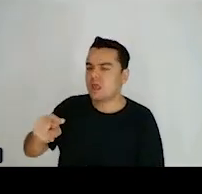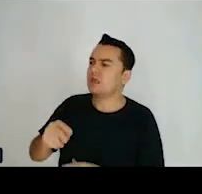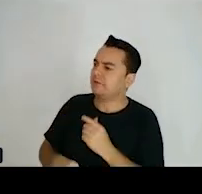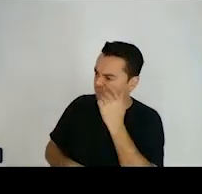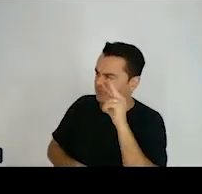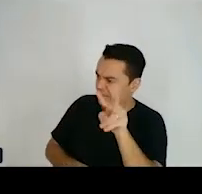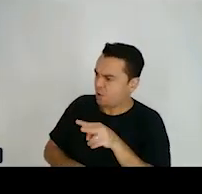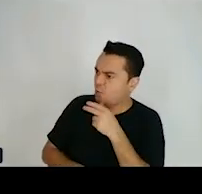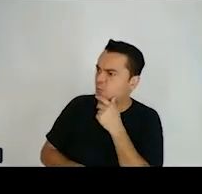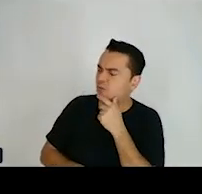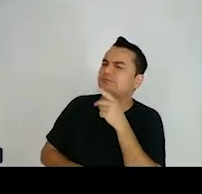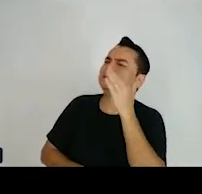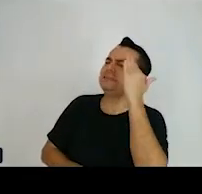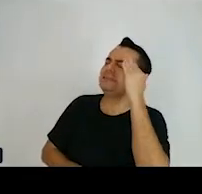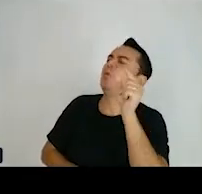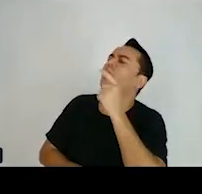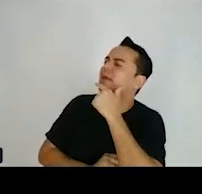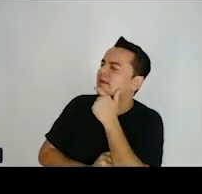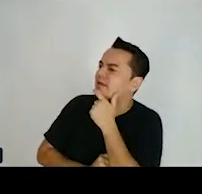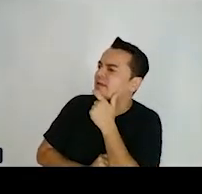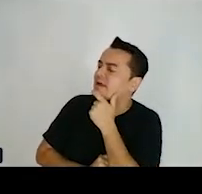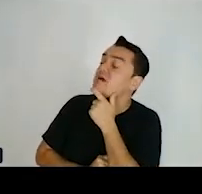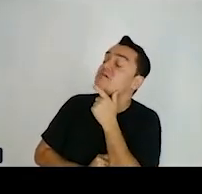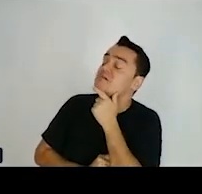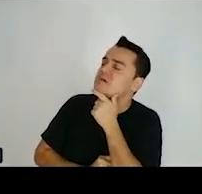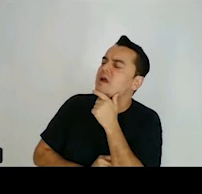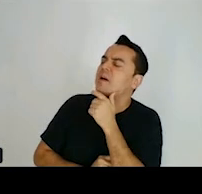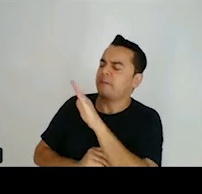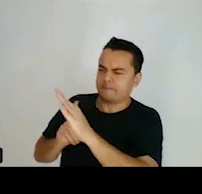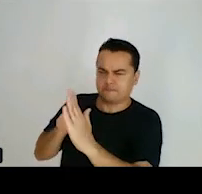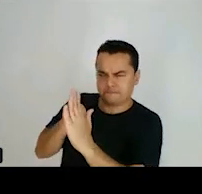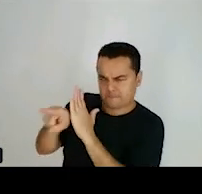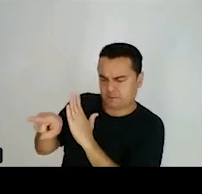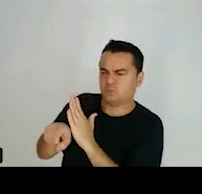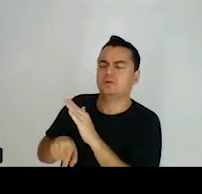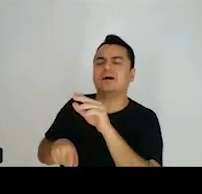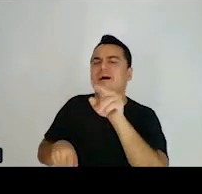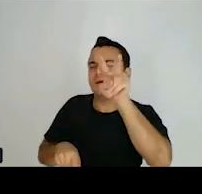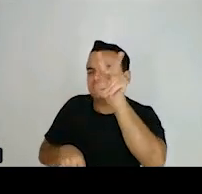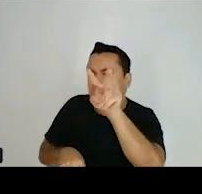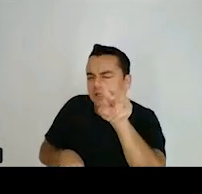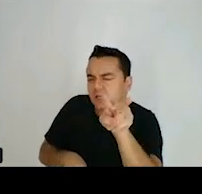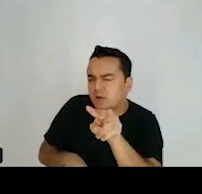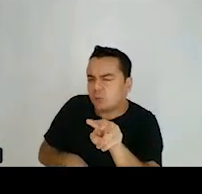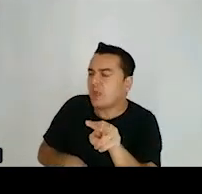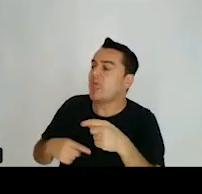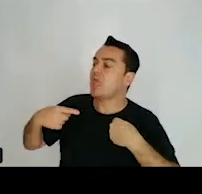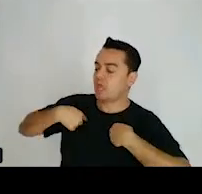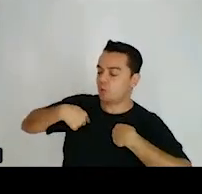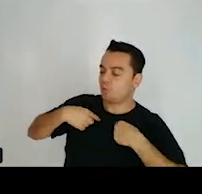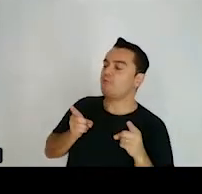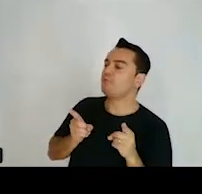faz. A gente pode pesquisar em fóruns sobre o assunto, que as pessoas estão conversando ali